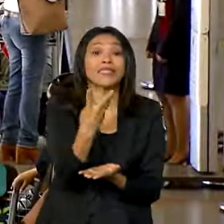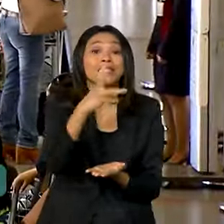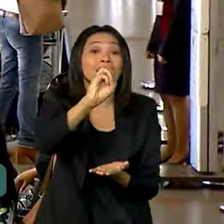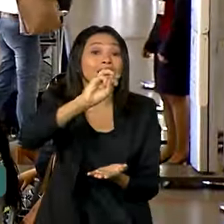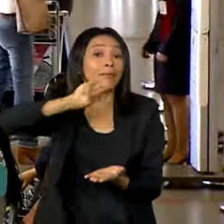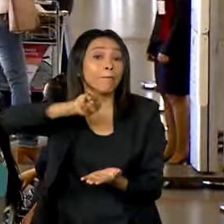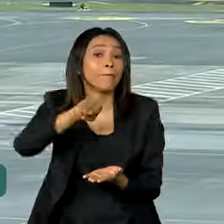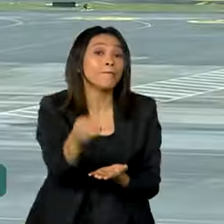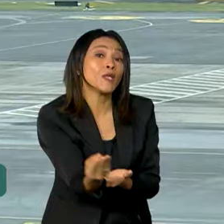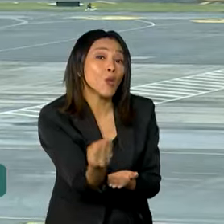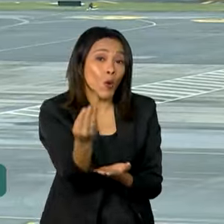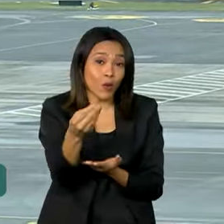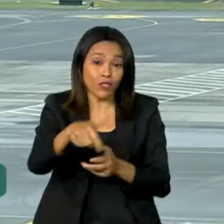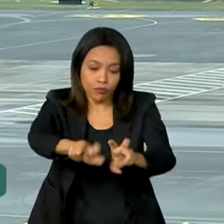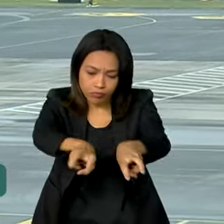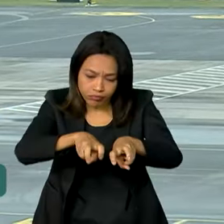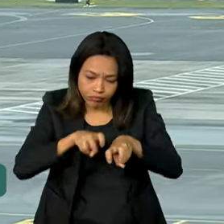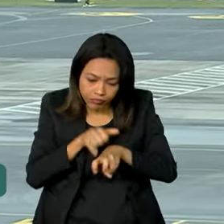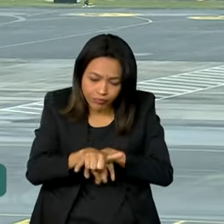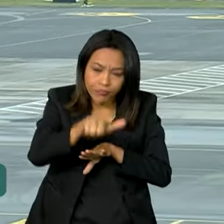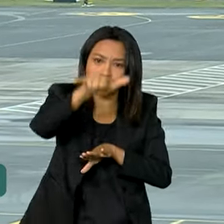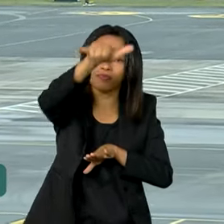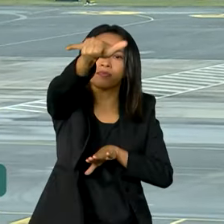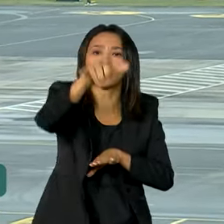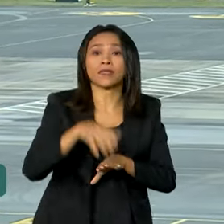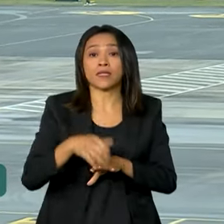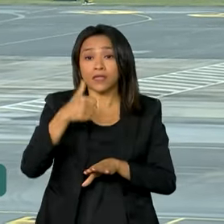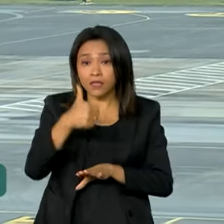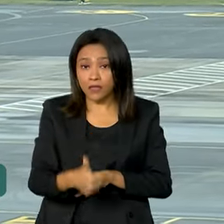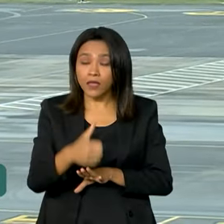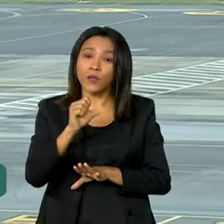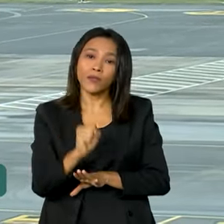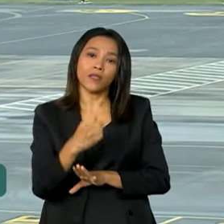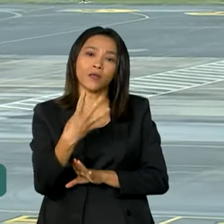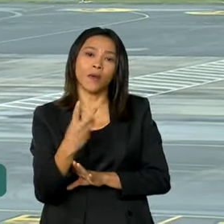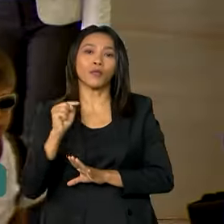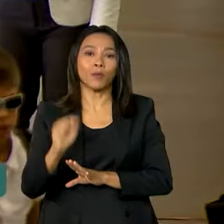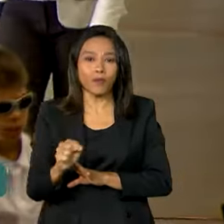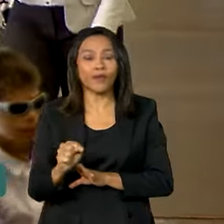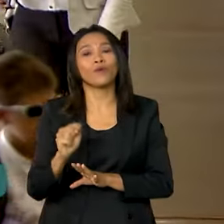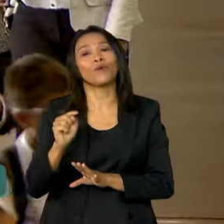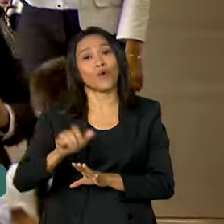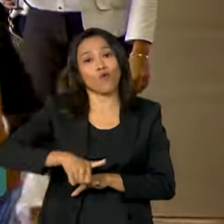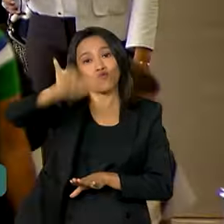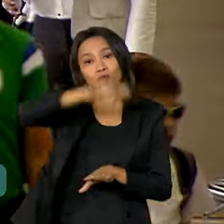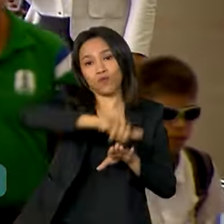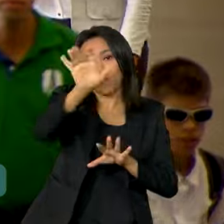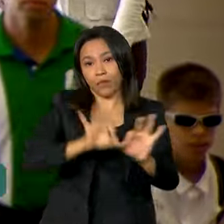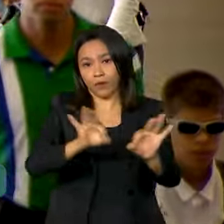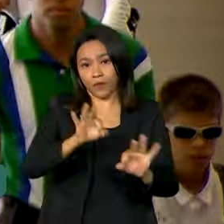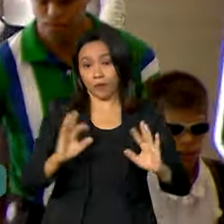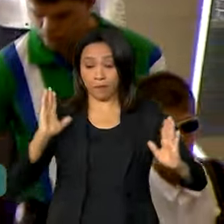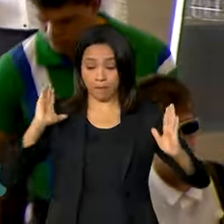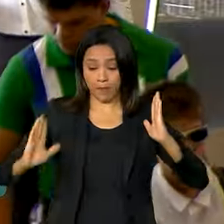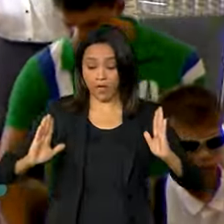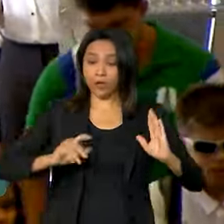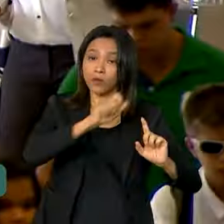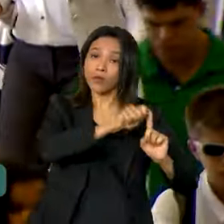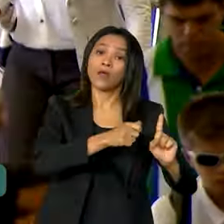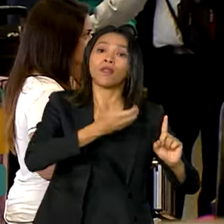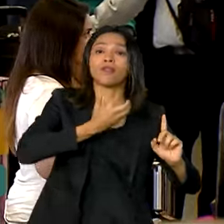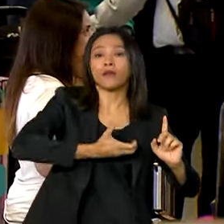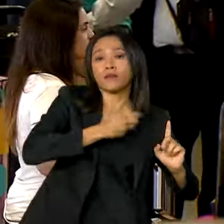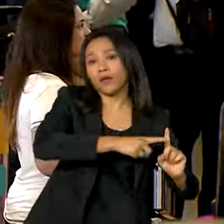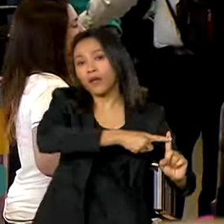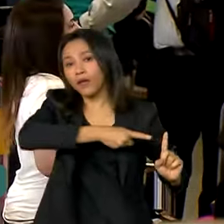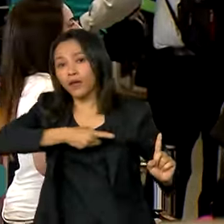de assentos. São 184 mil voos programados entre dezembro de 2024